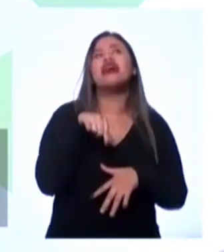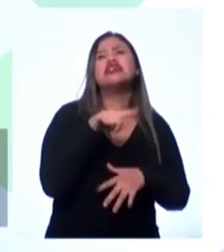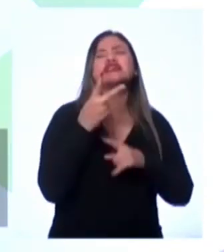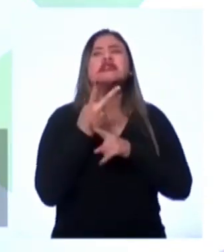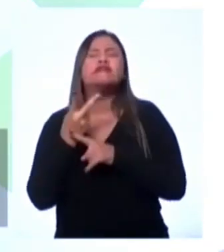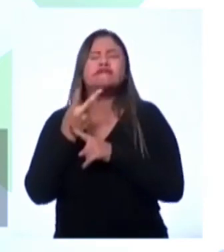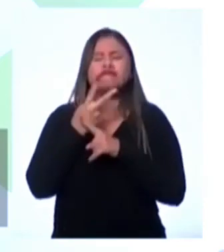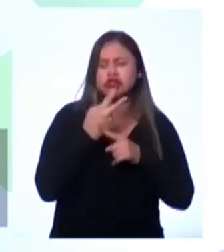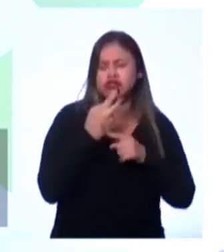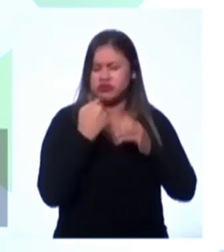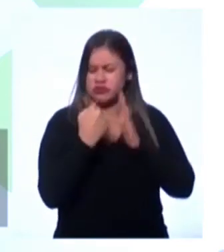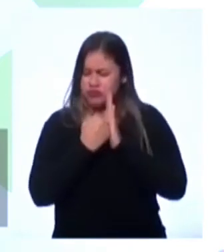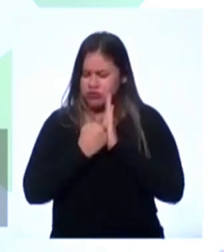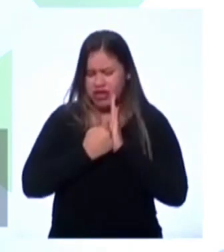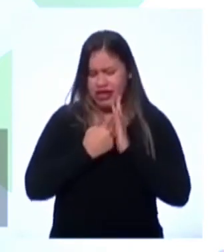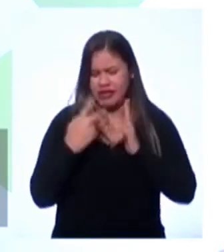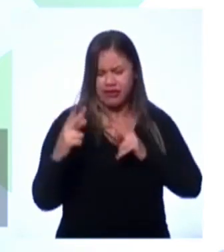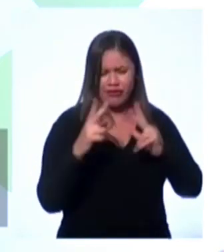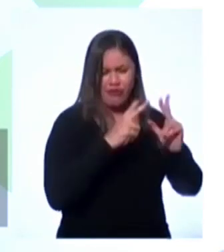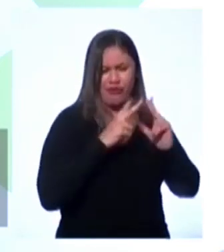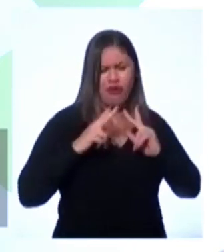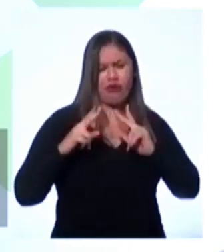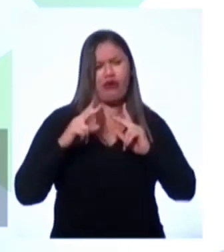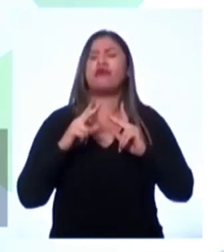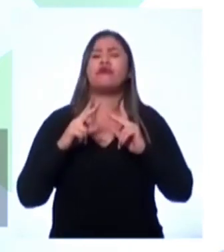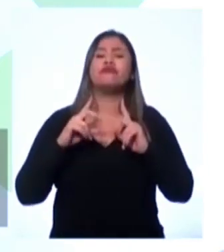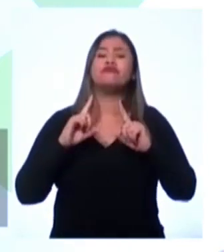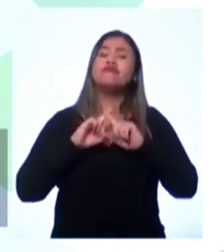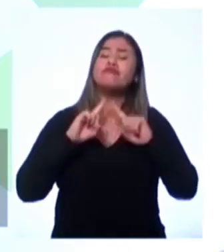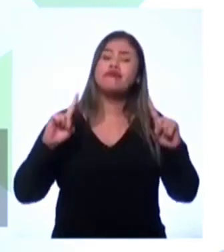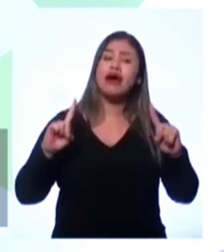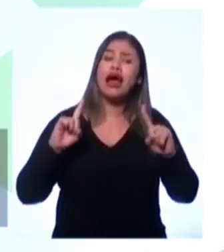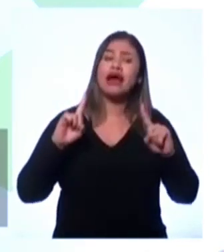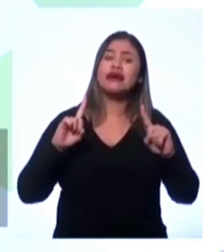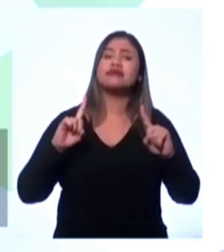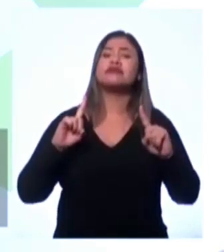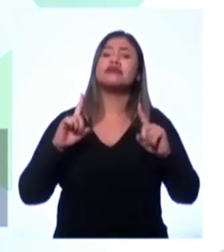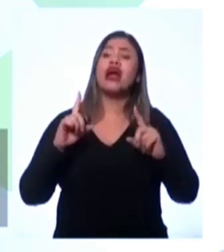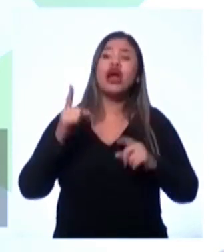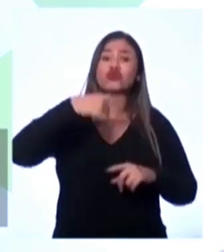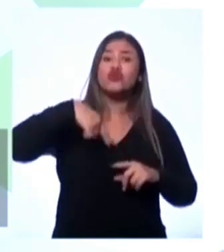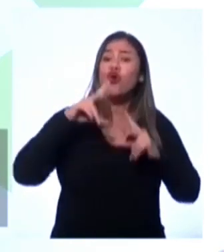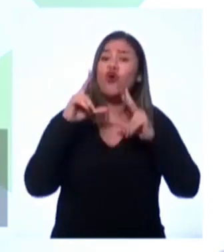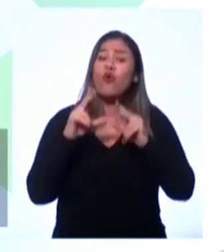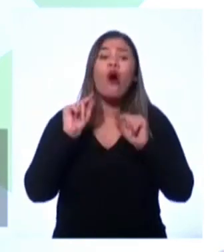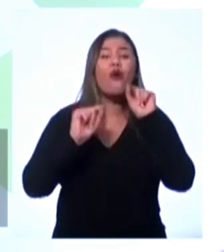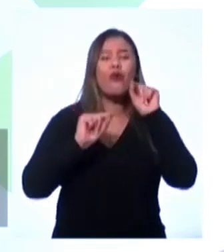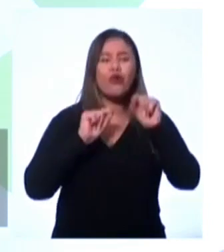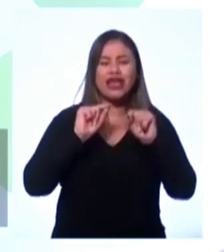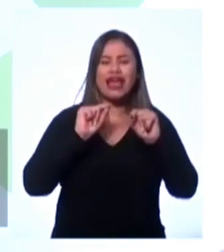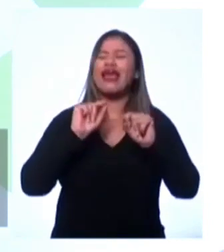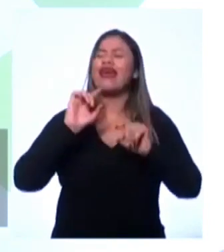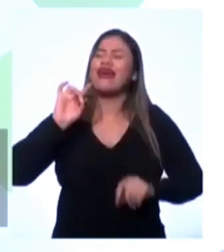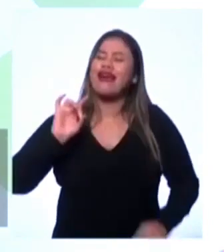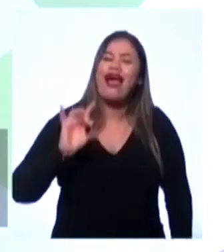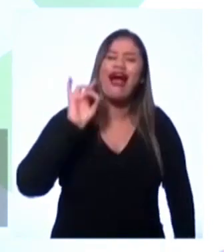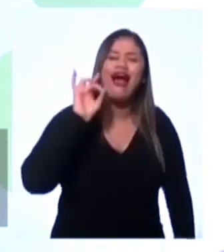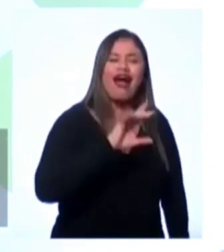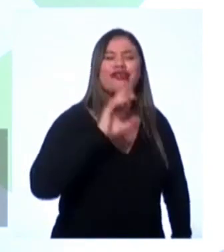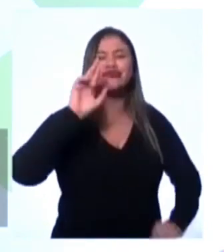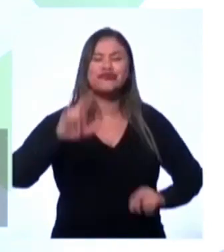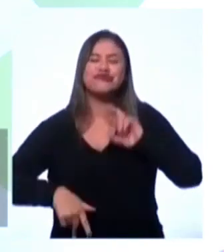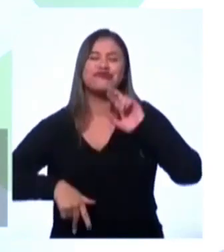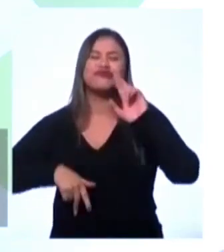gente tem de parecido, o que a gente tem em comum. Sendo que, na verdade, o a gente tem em comum é que todos nós somos diferentes, não